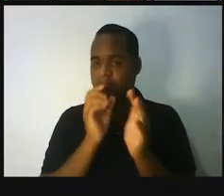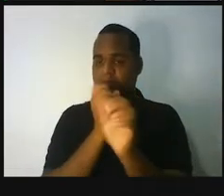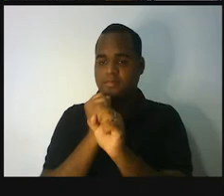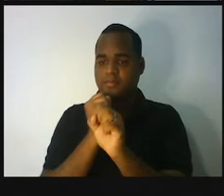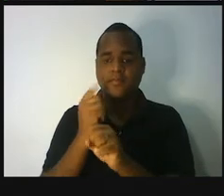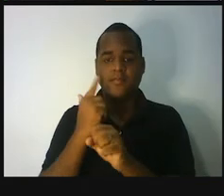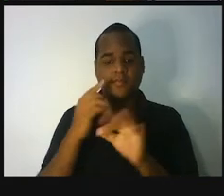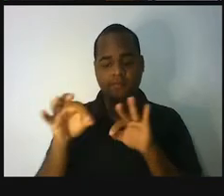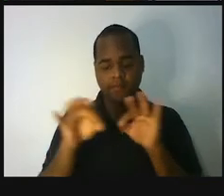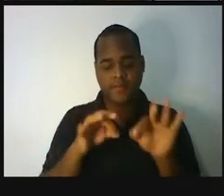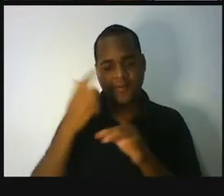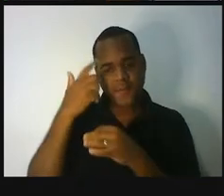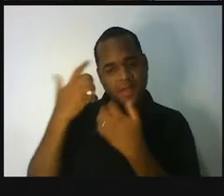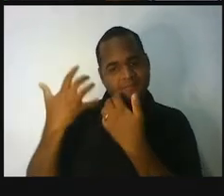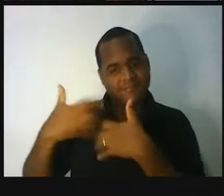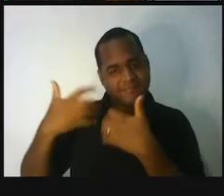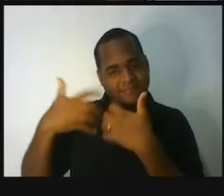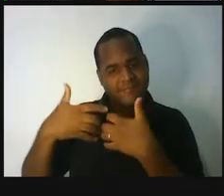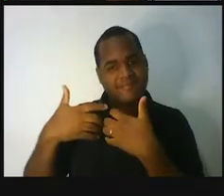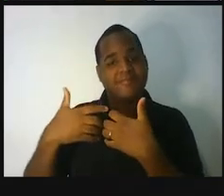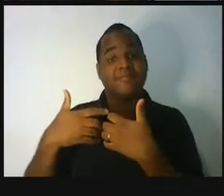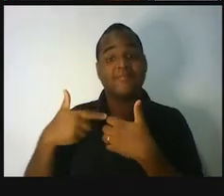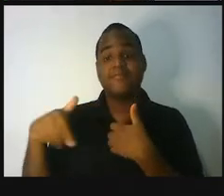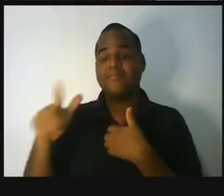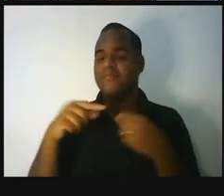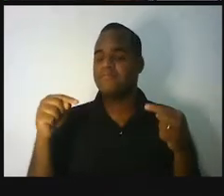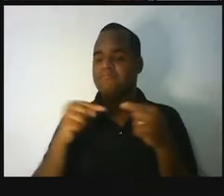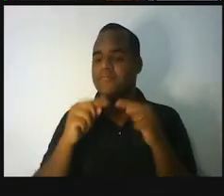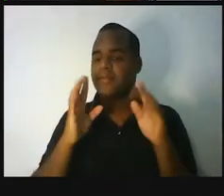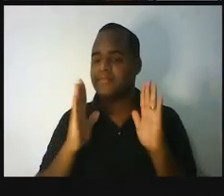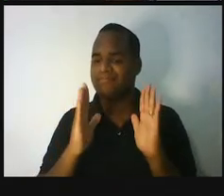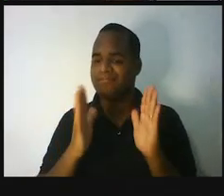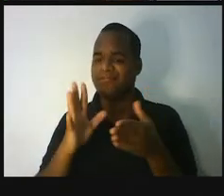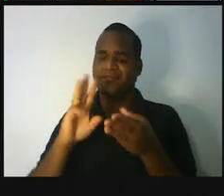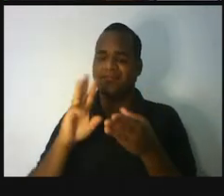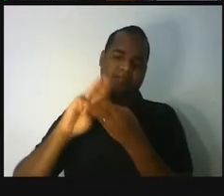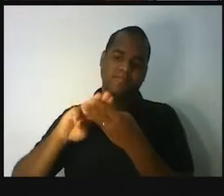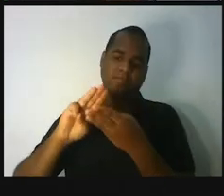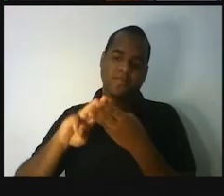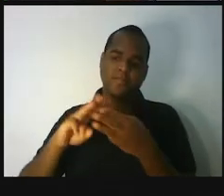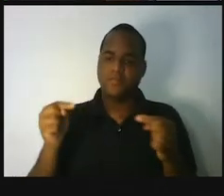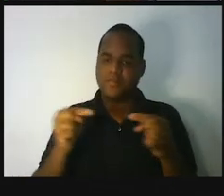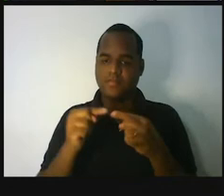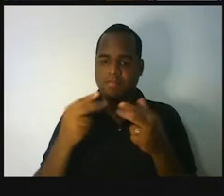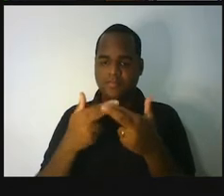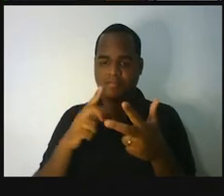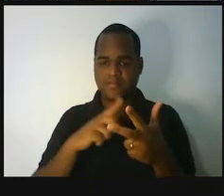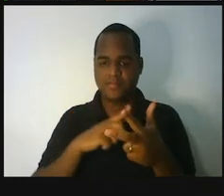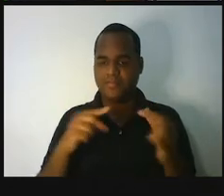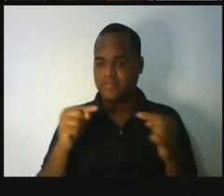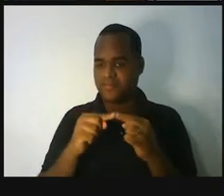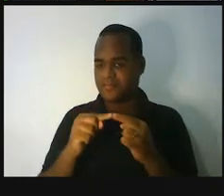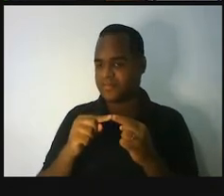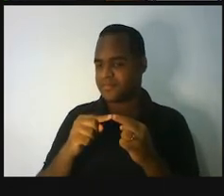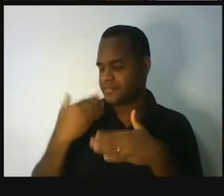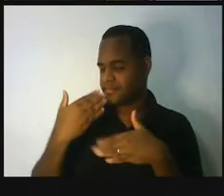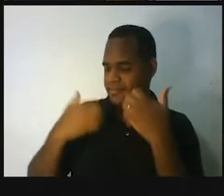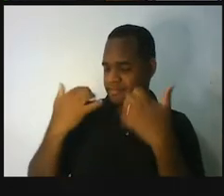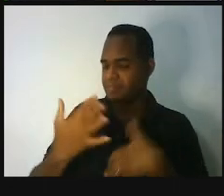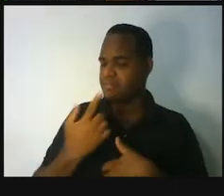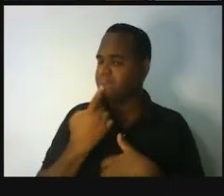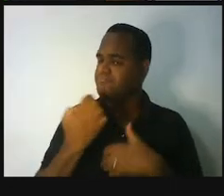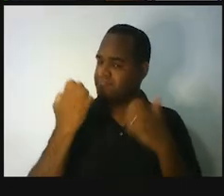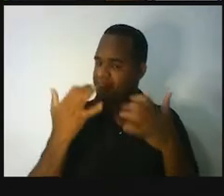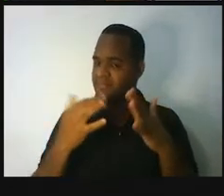construção do raciocínio, que já é a matemática. Então, com base em tudo que falei até